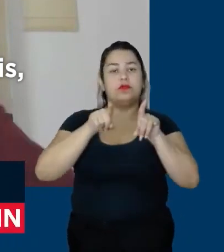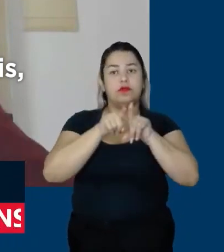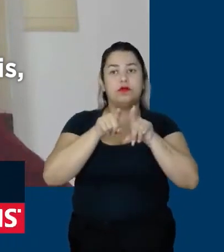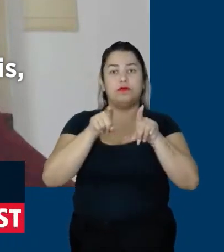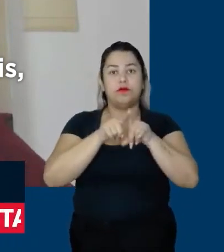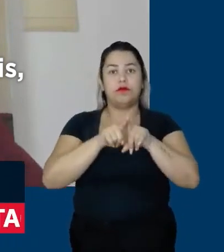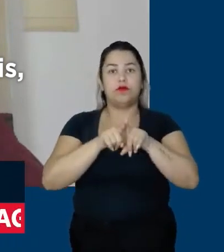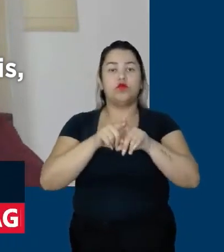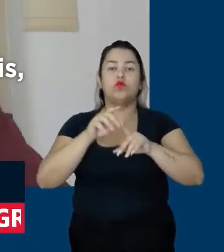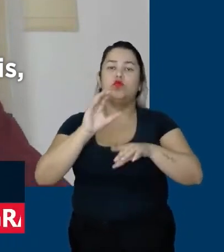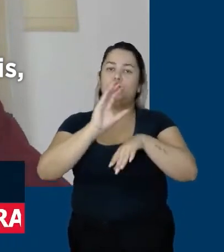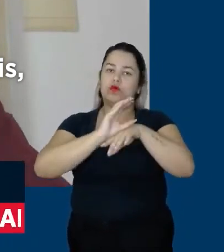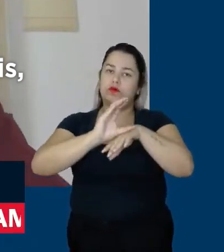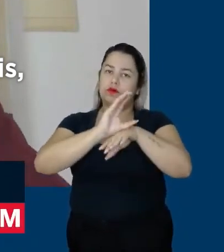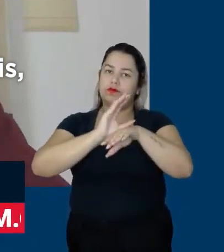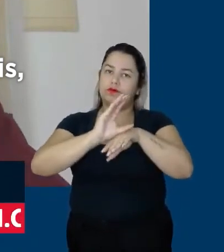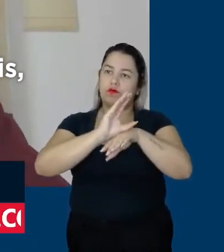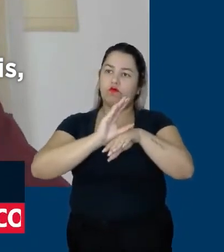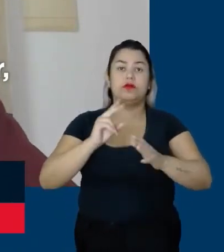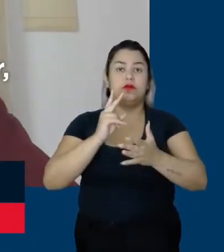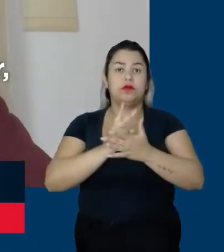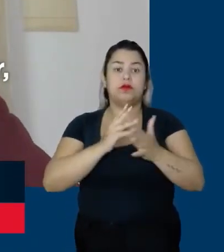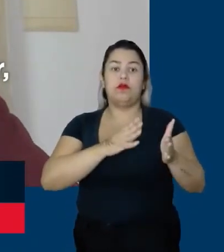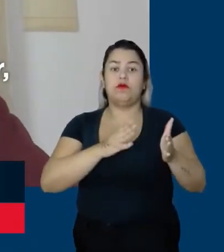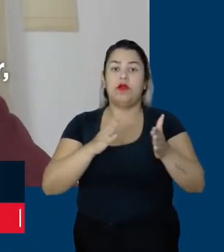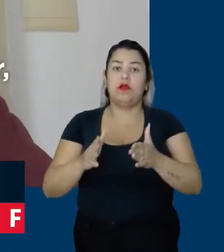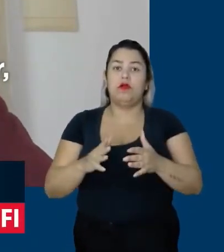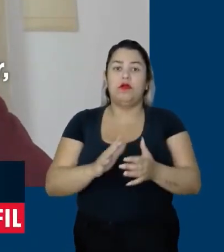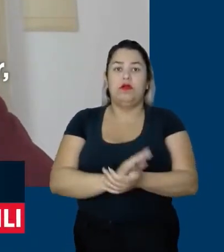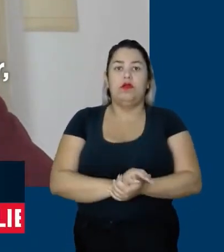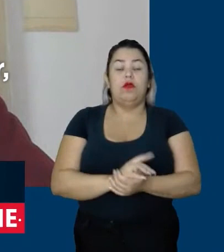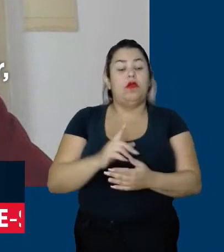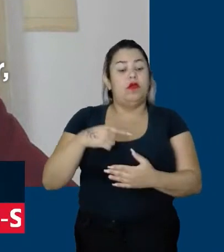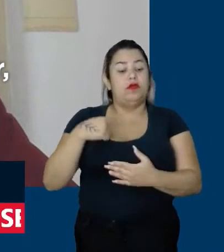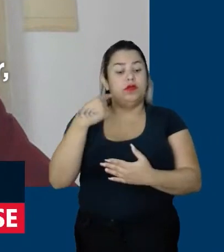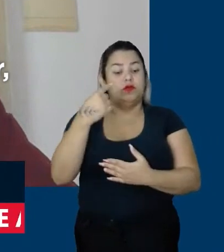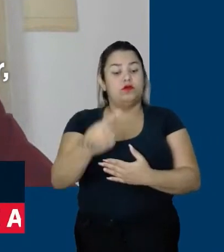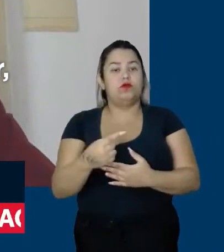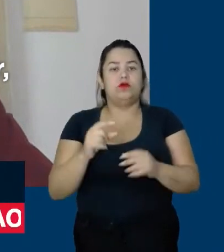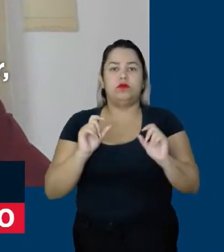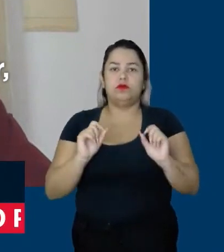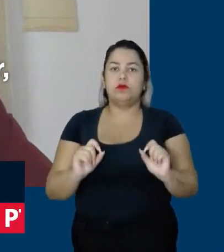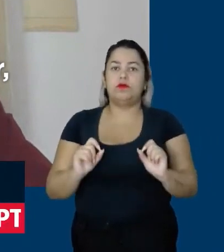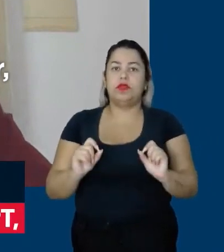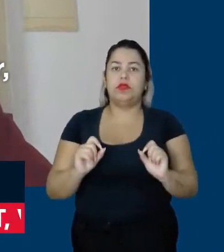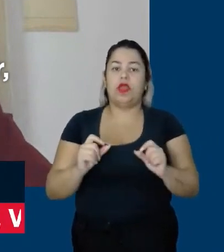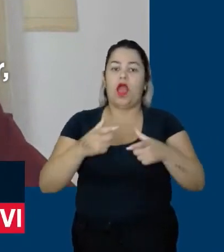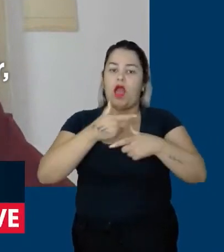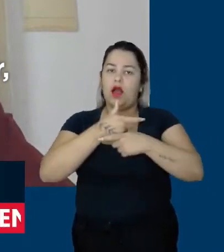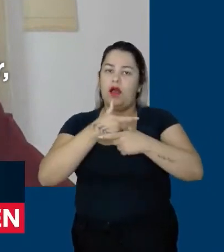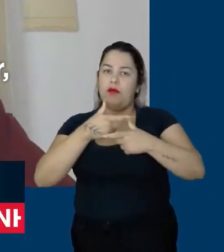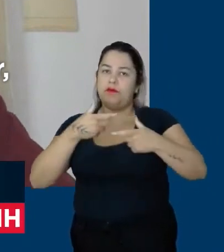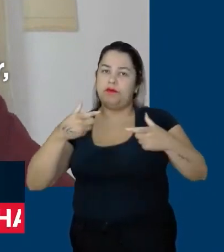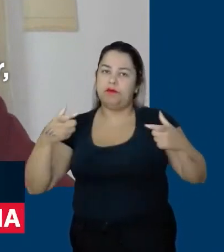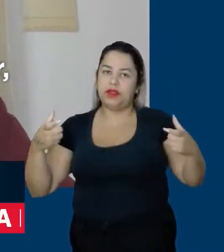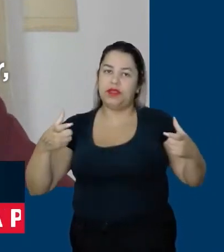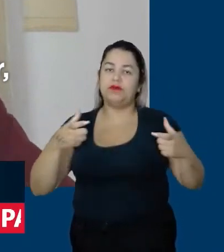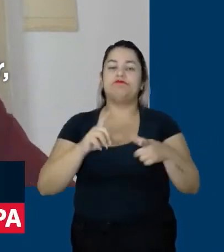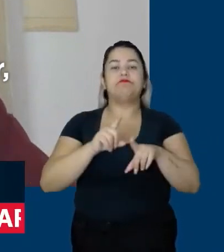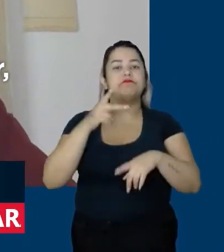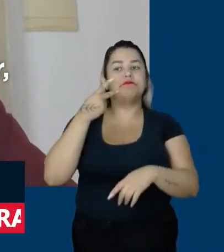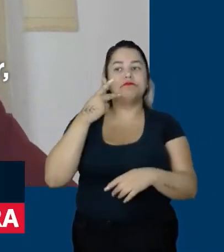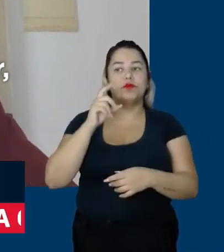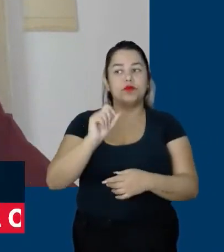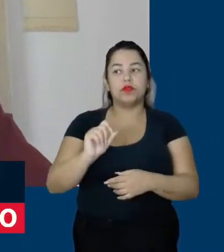dos conselhos que foram desmontados. A fase seguinte, Amanda, é a gente ampliar, para